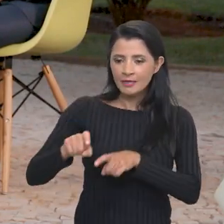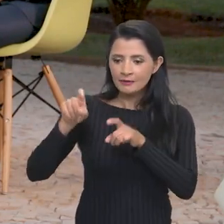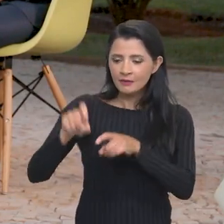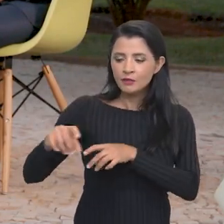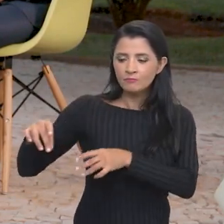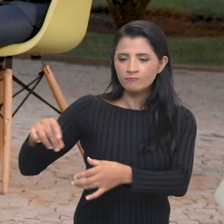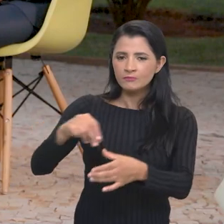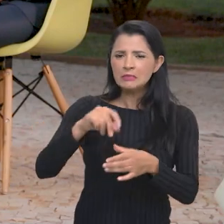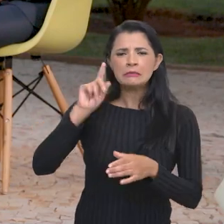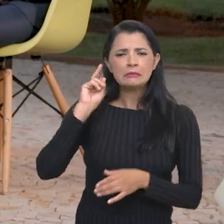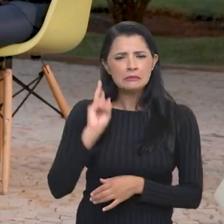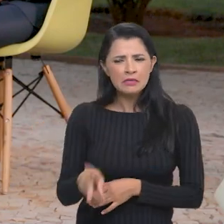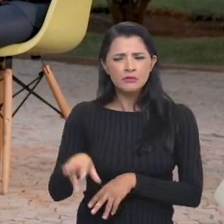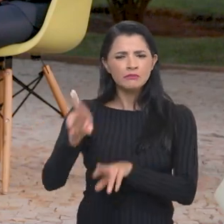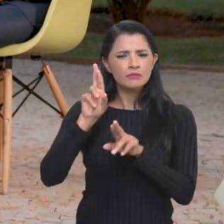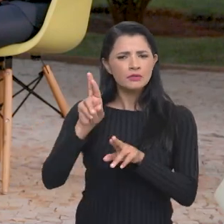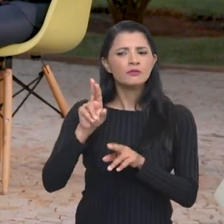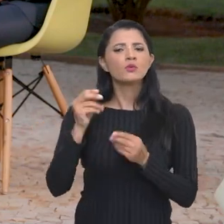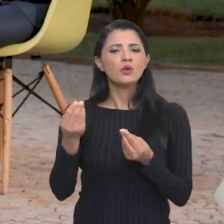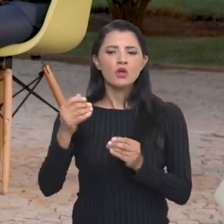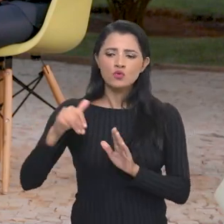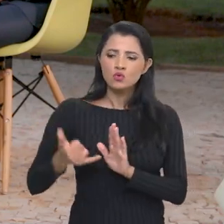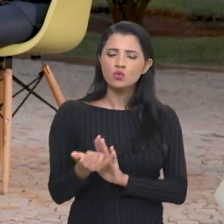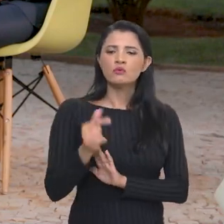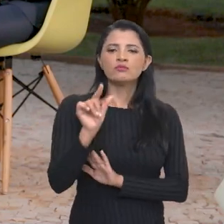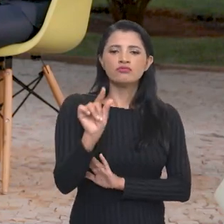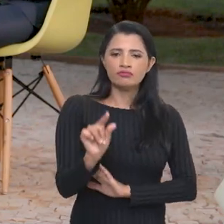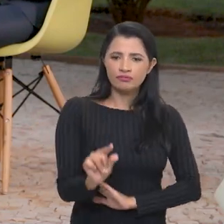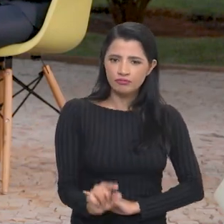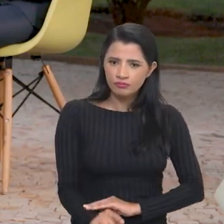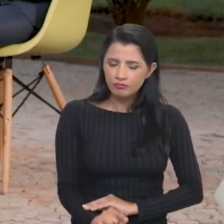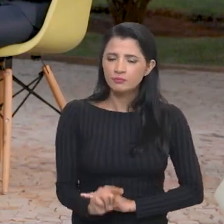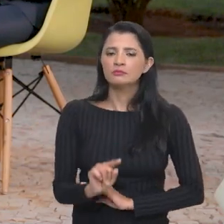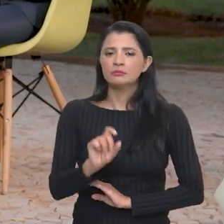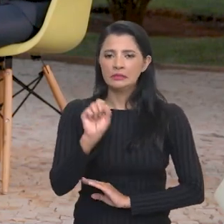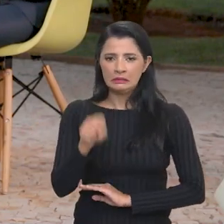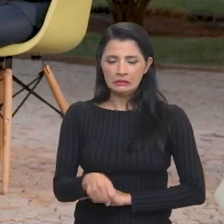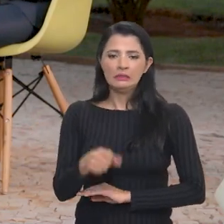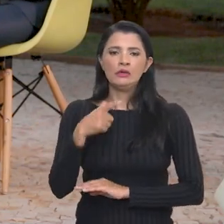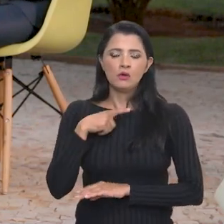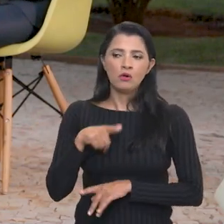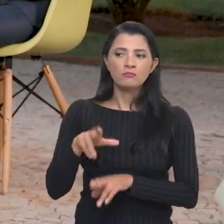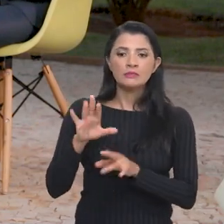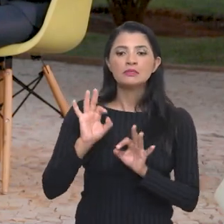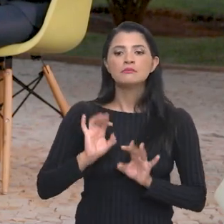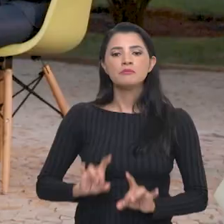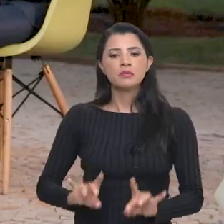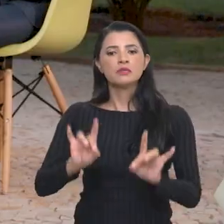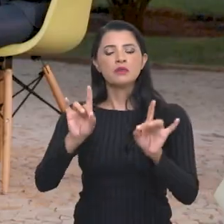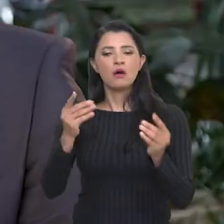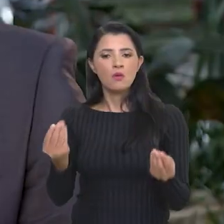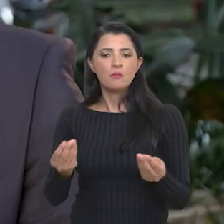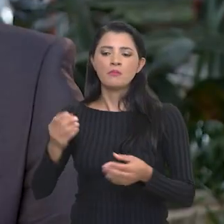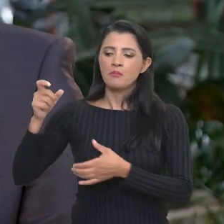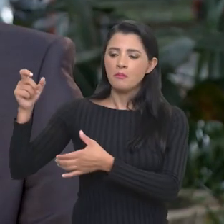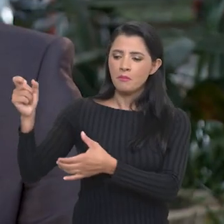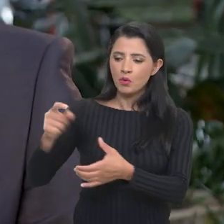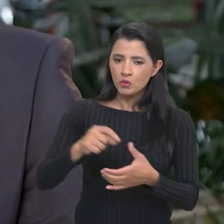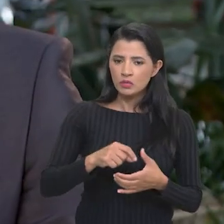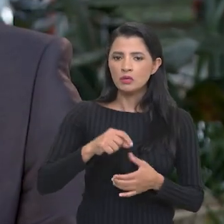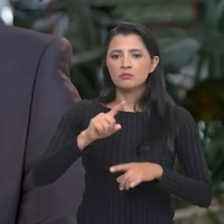financiamento agrícola, cada vez a gente tem a expectativa que os juros vão baixar com recortes muito especial